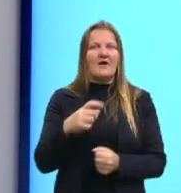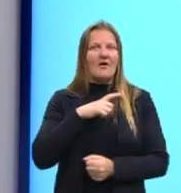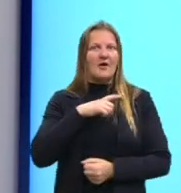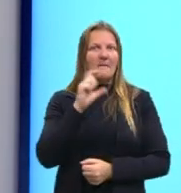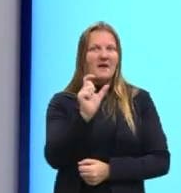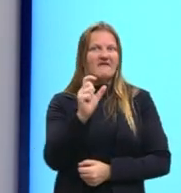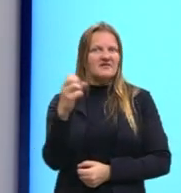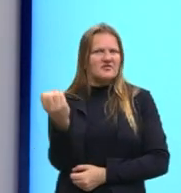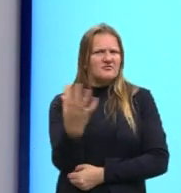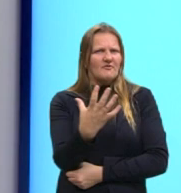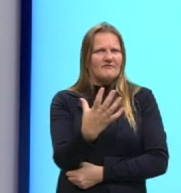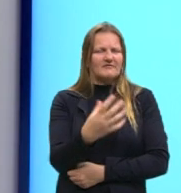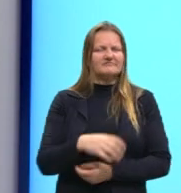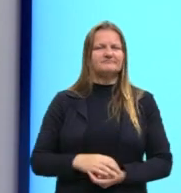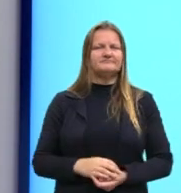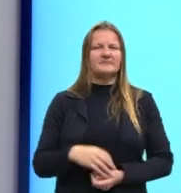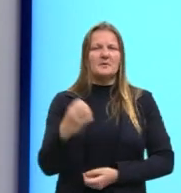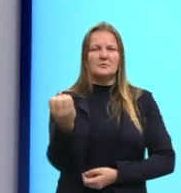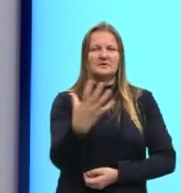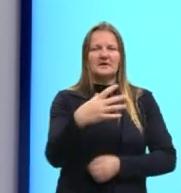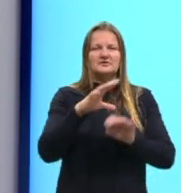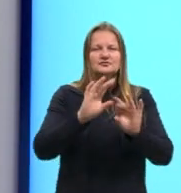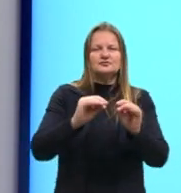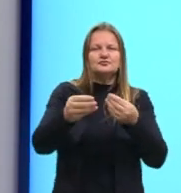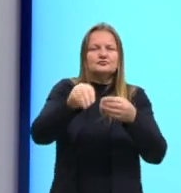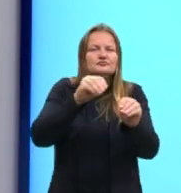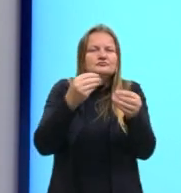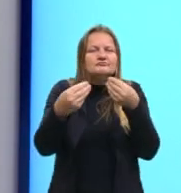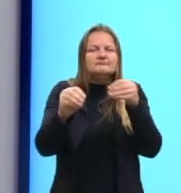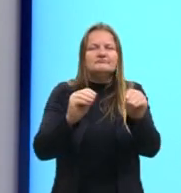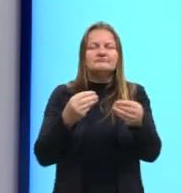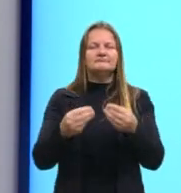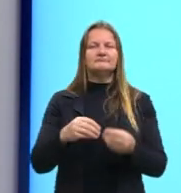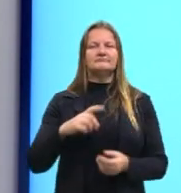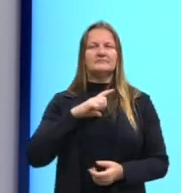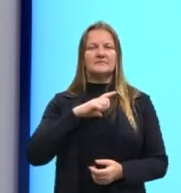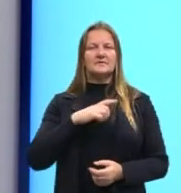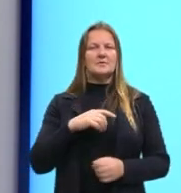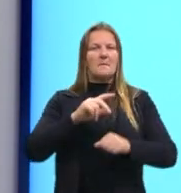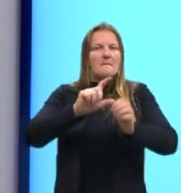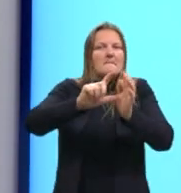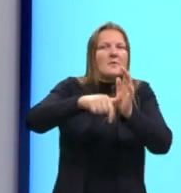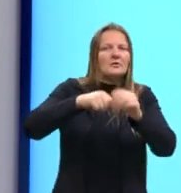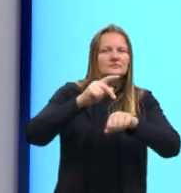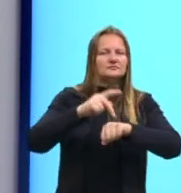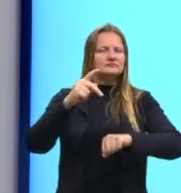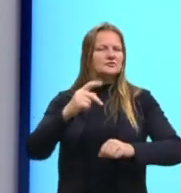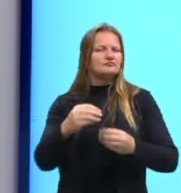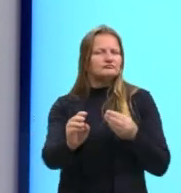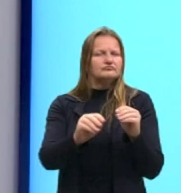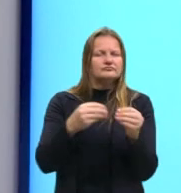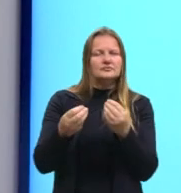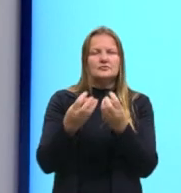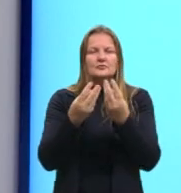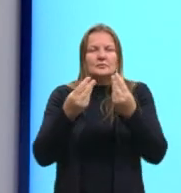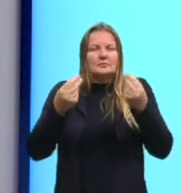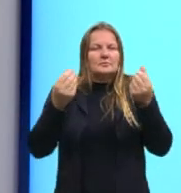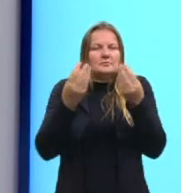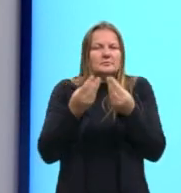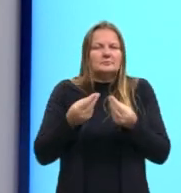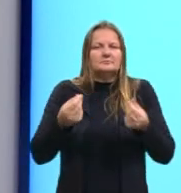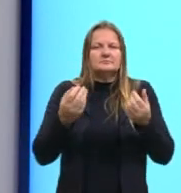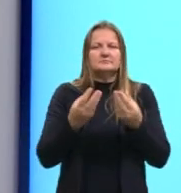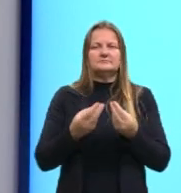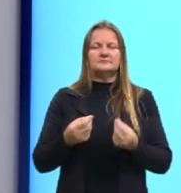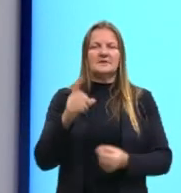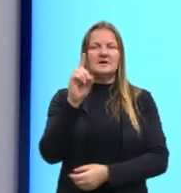Aí que está. Então, a modernidade, a pós-modernidade, é esse algo fluido, disperso, etc. Ok?